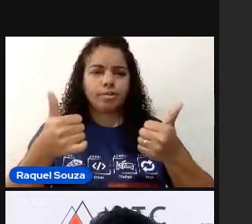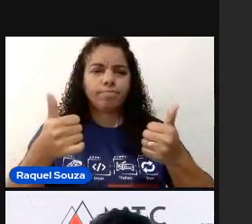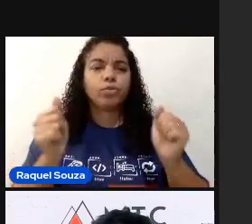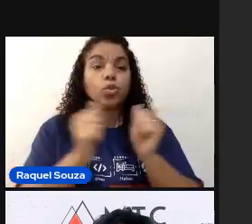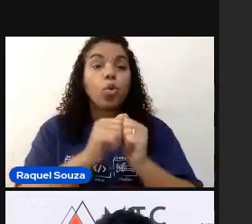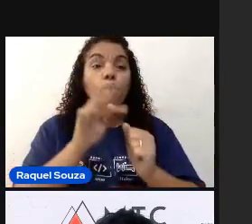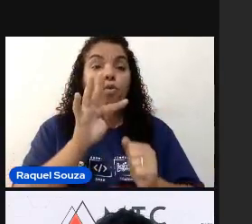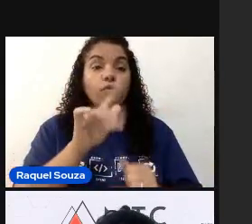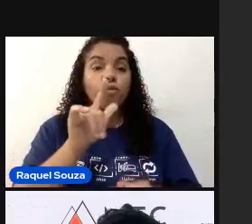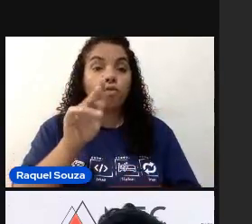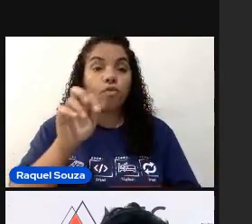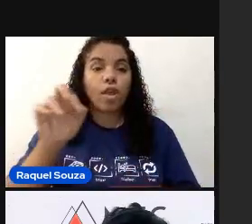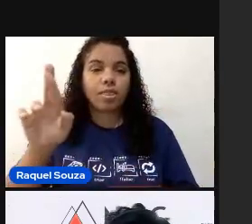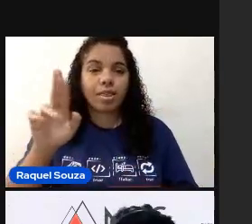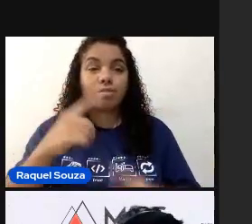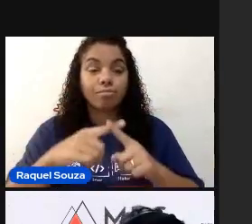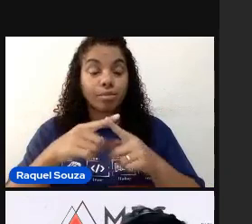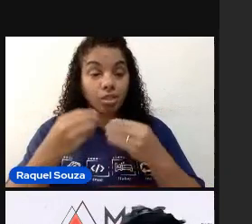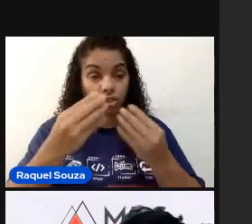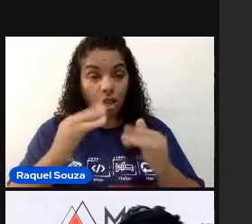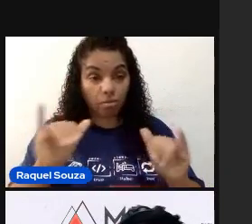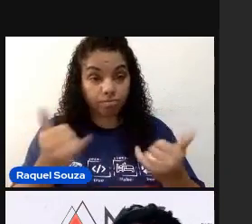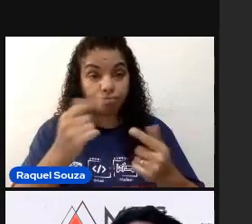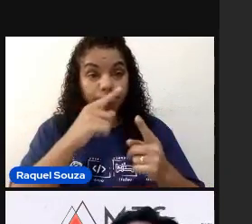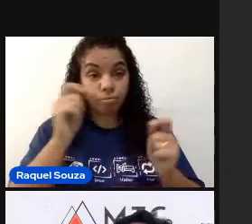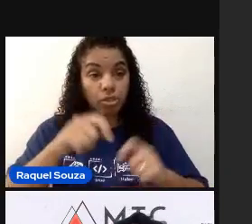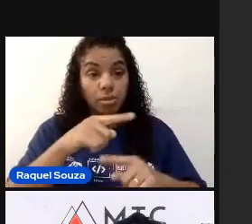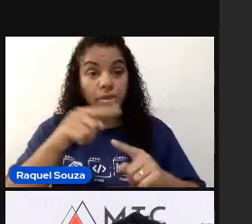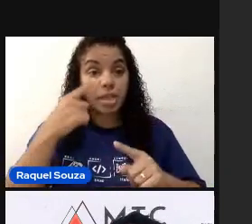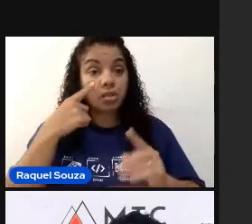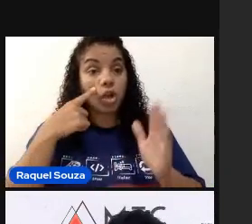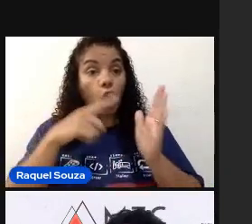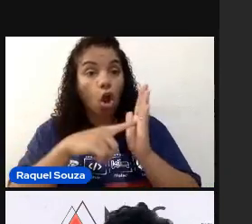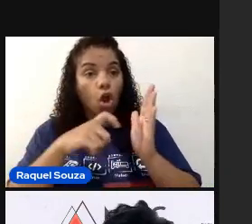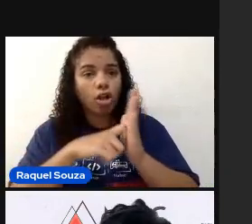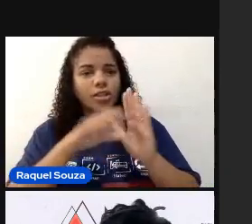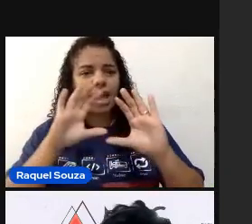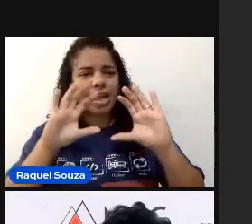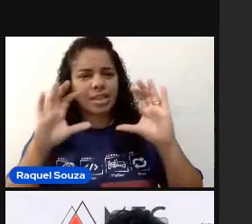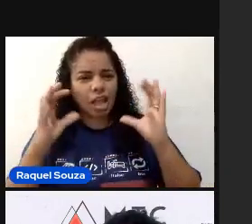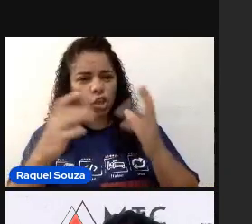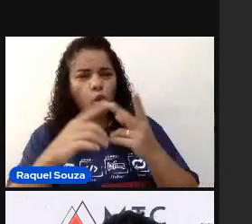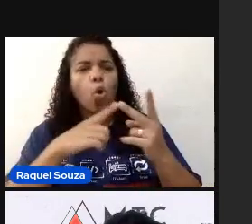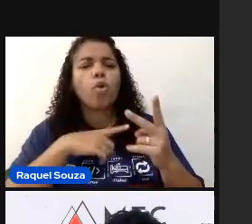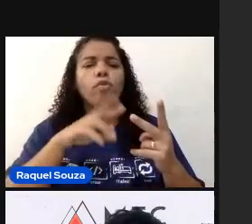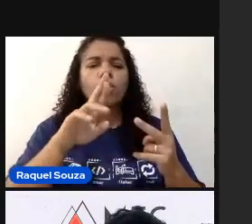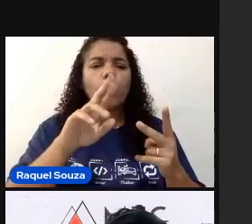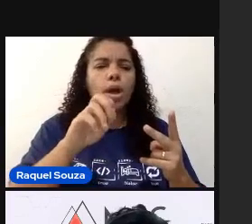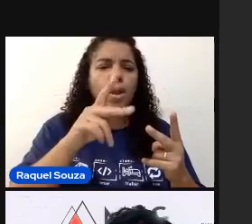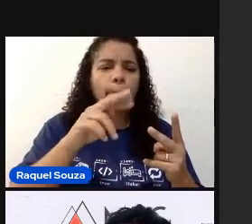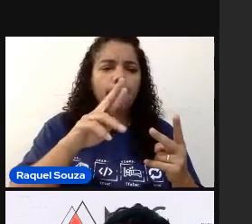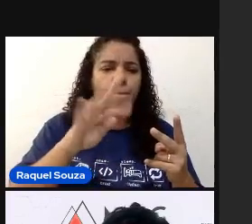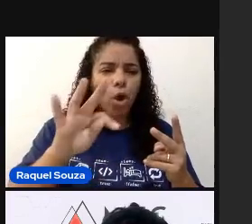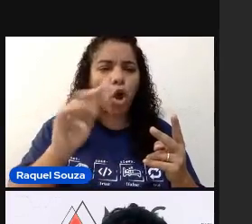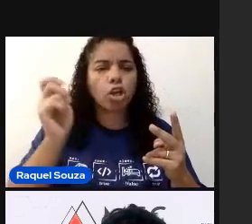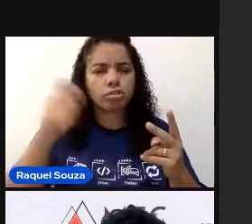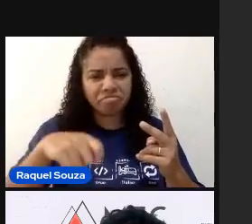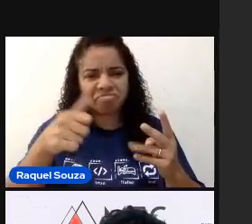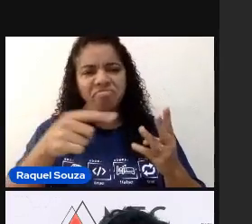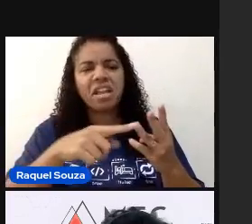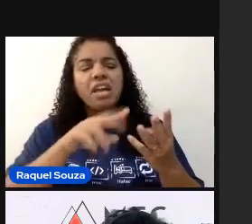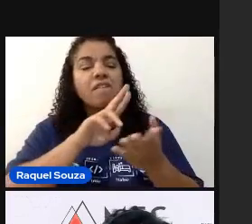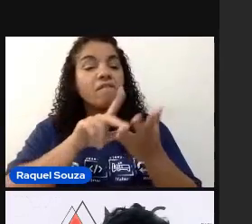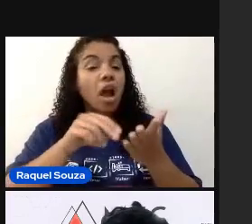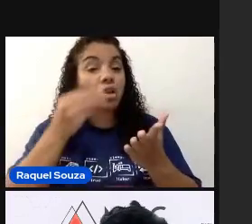ele te oferece uma possibilidade de você rodar na nuvem, de você rodar com o report, de você rodar vários testes